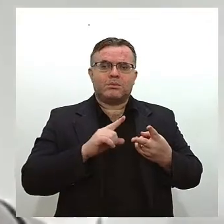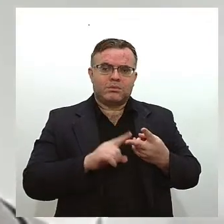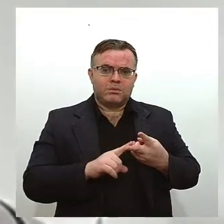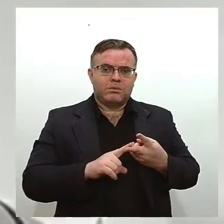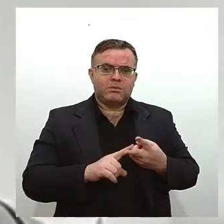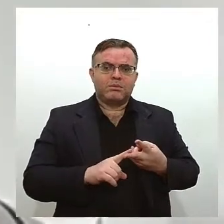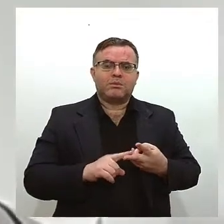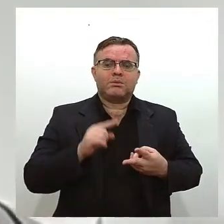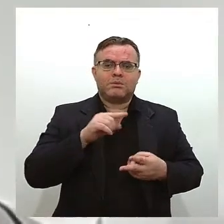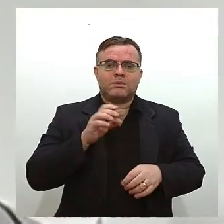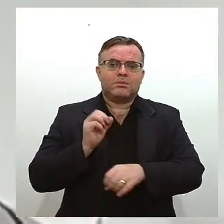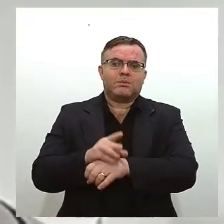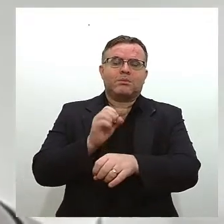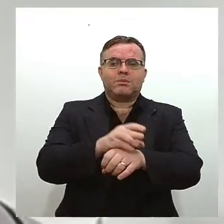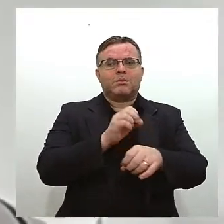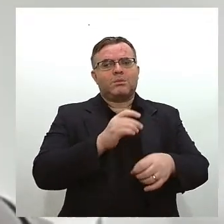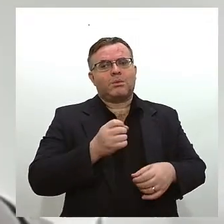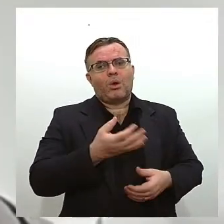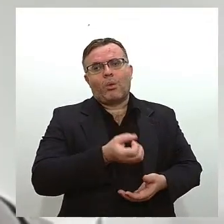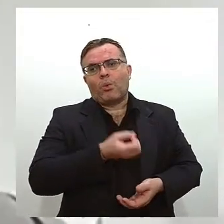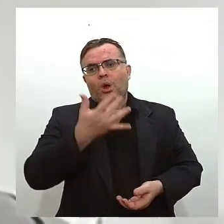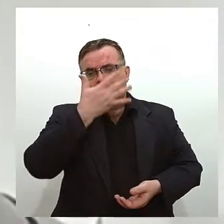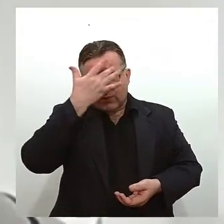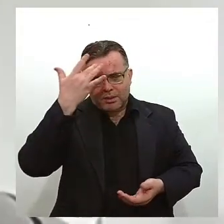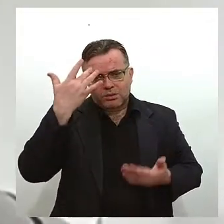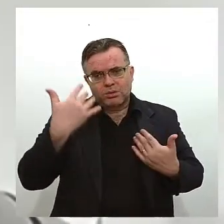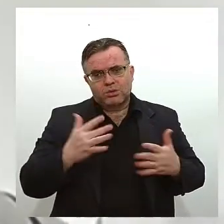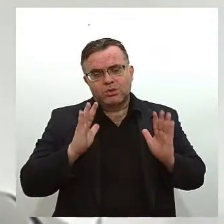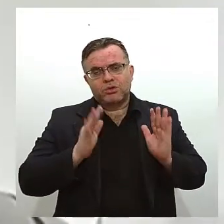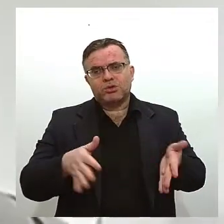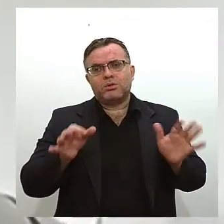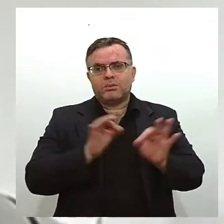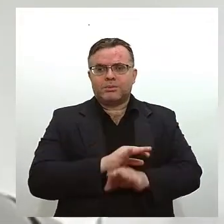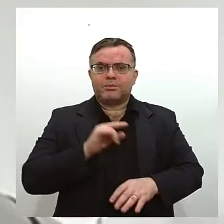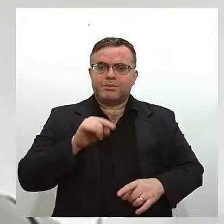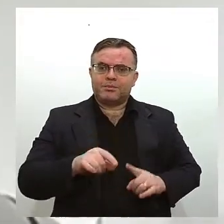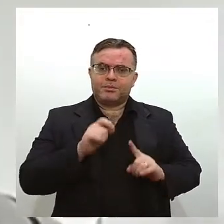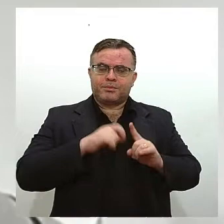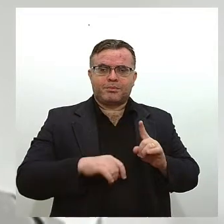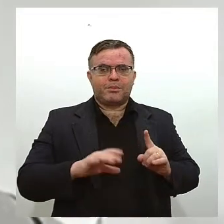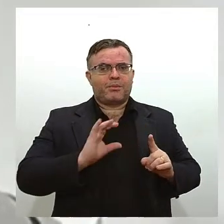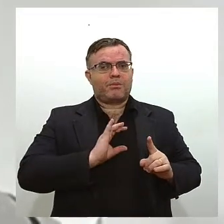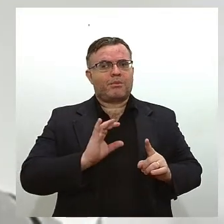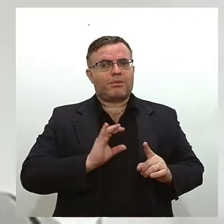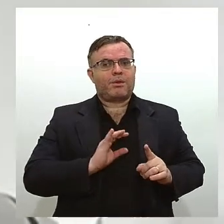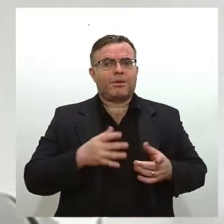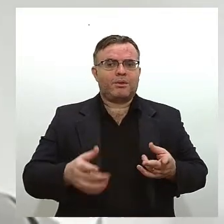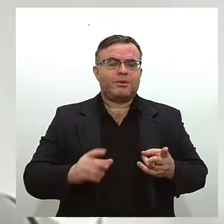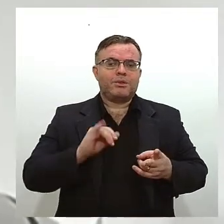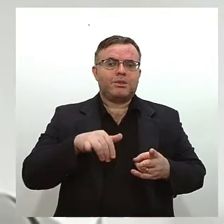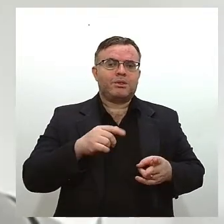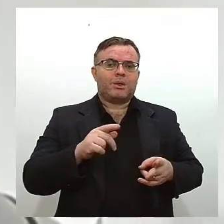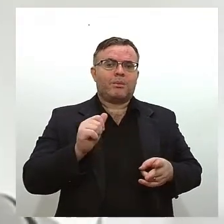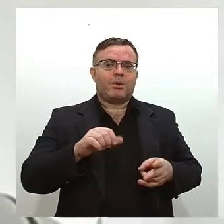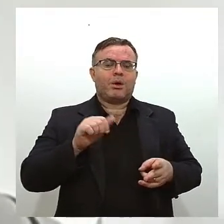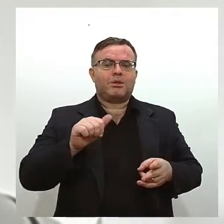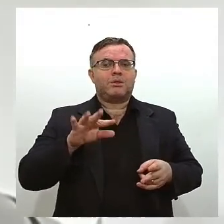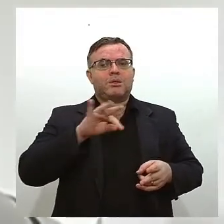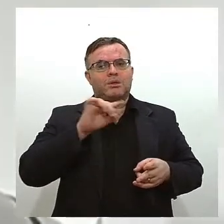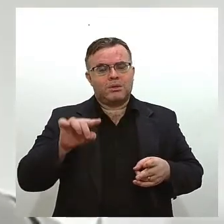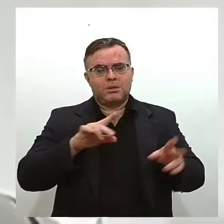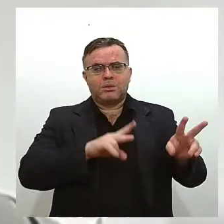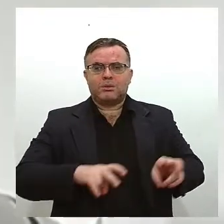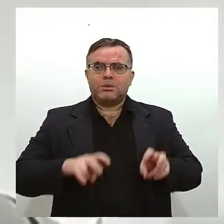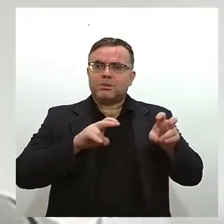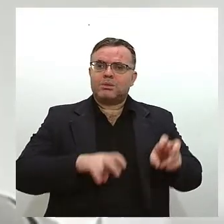empregando muita gente esse mês e alguma movimentação também em capela japoatã mas no setor agrícola também